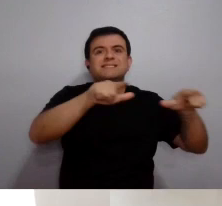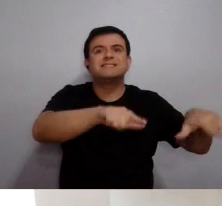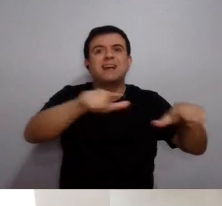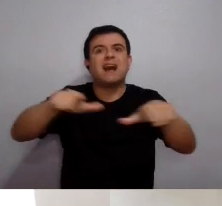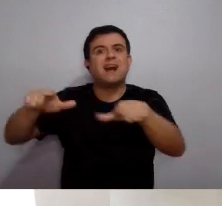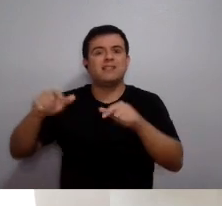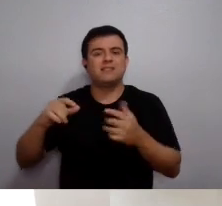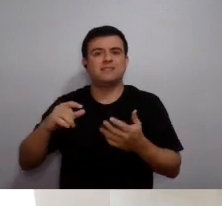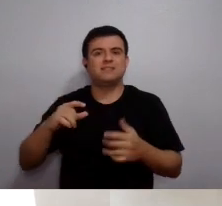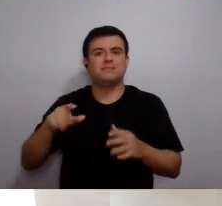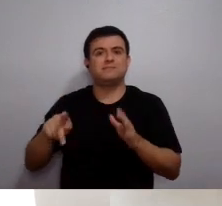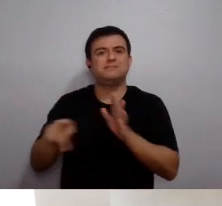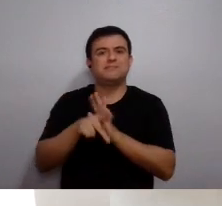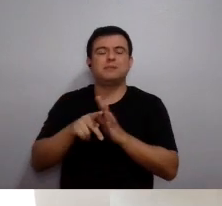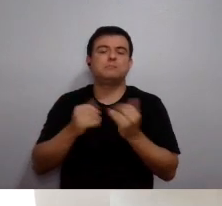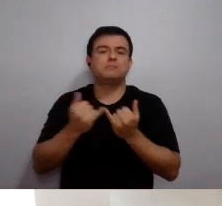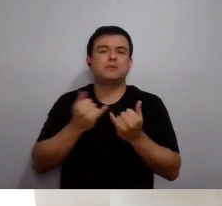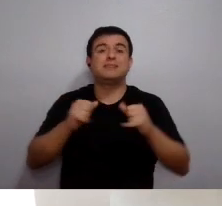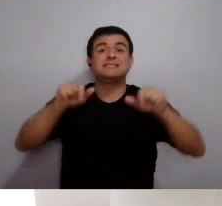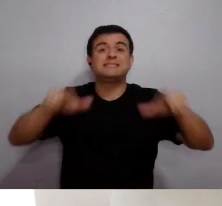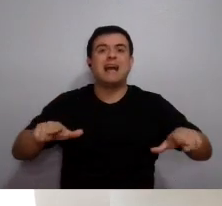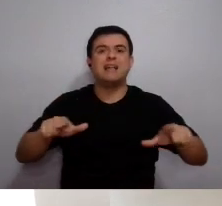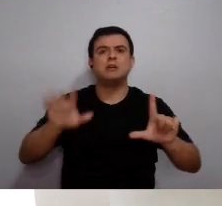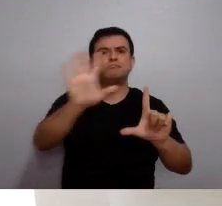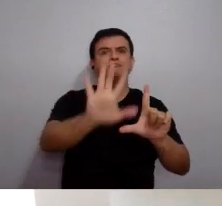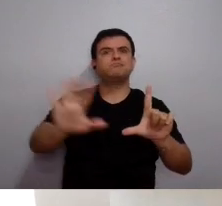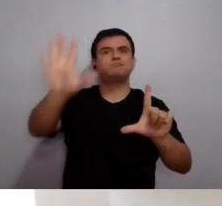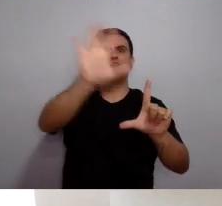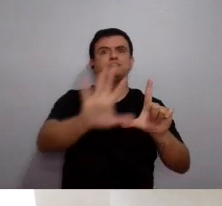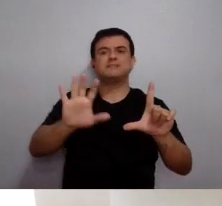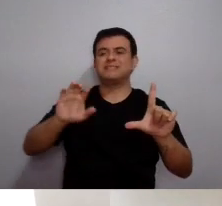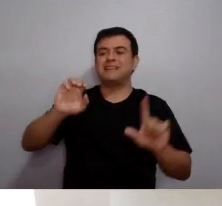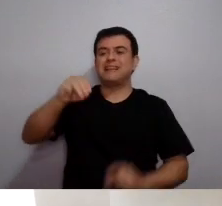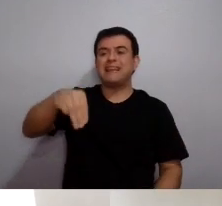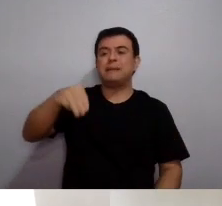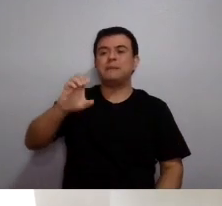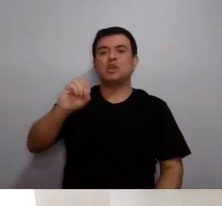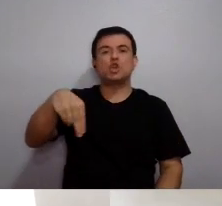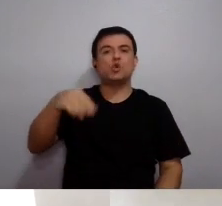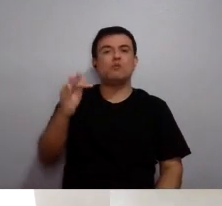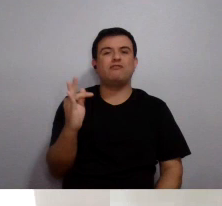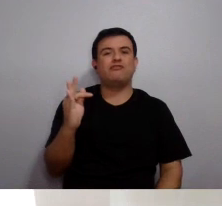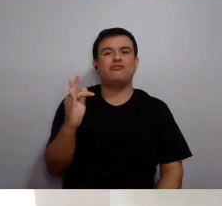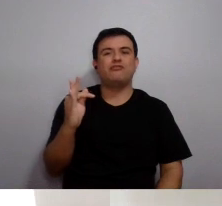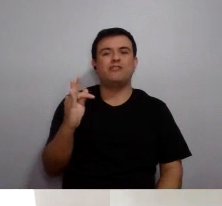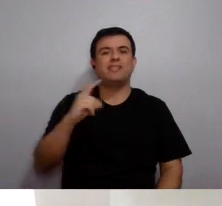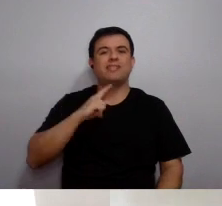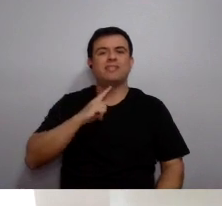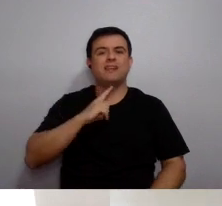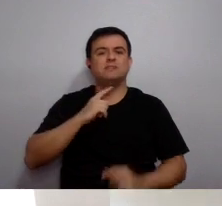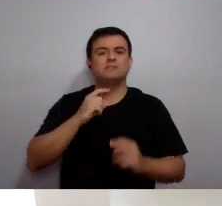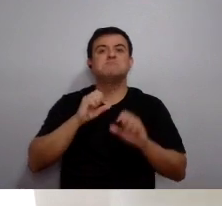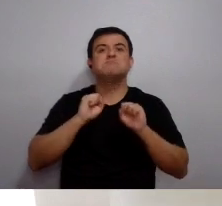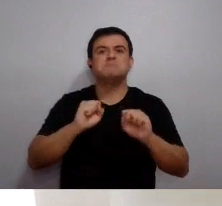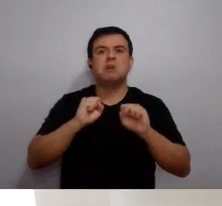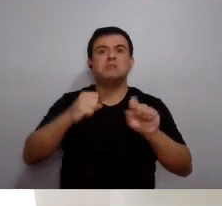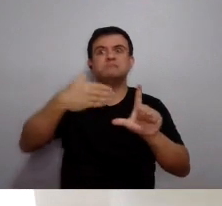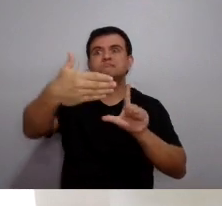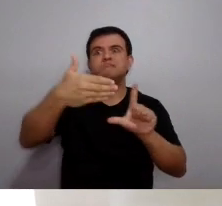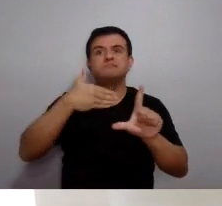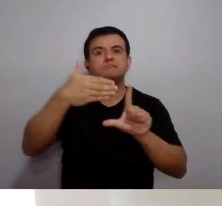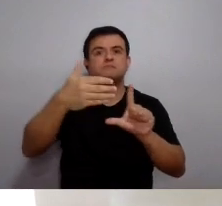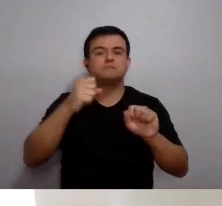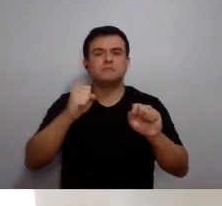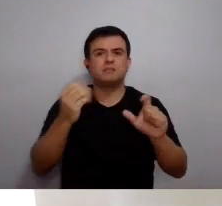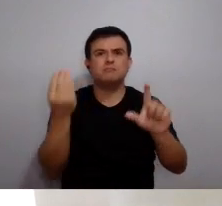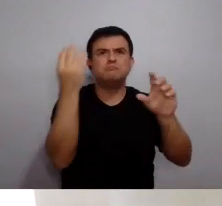dos candidatos, as salas que eles têm no MCONF, para que eles possam chamar a comunidade, quem eles